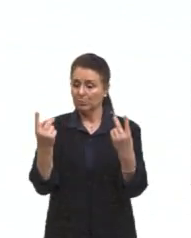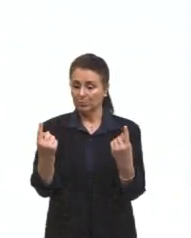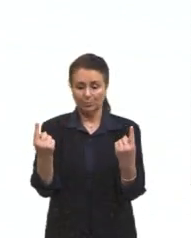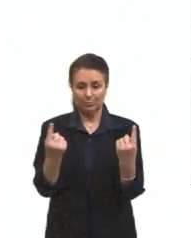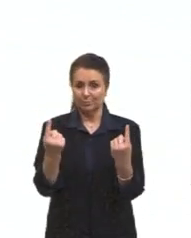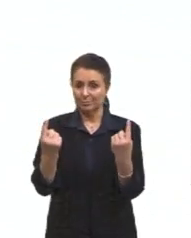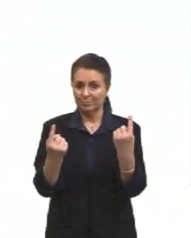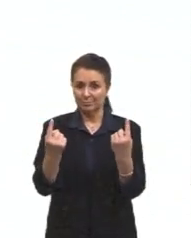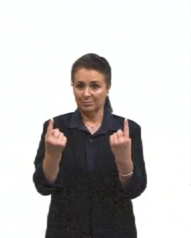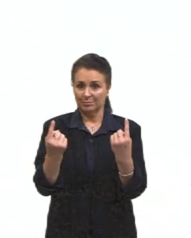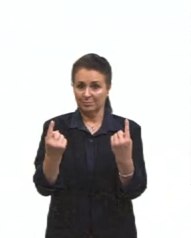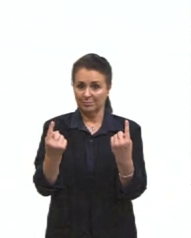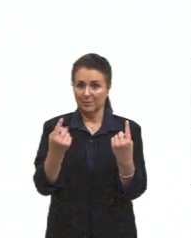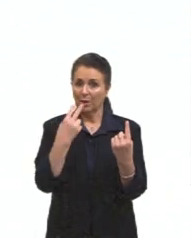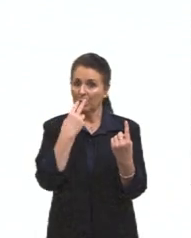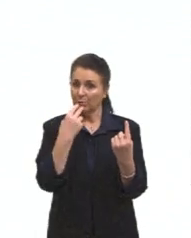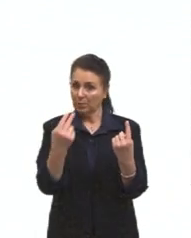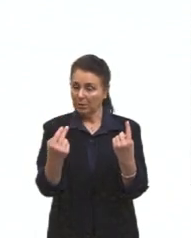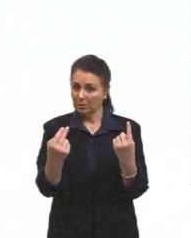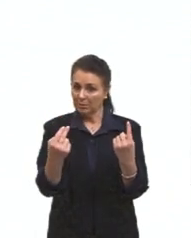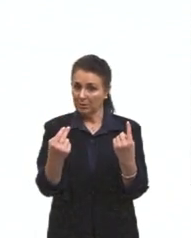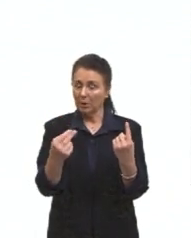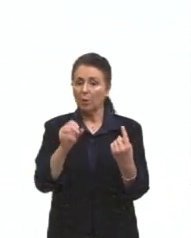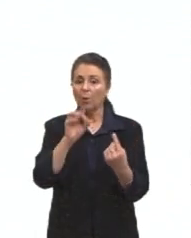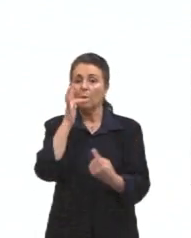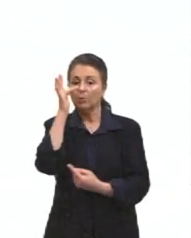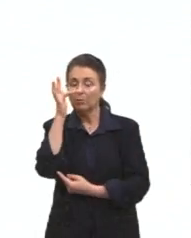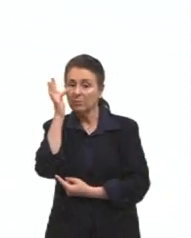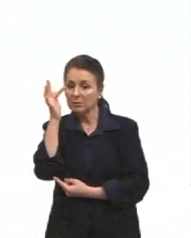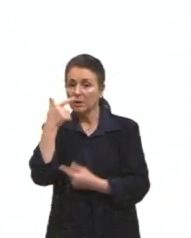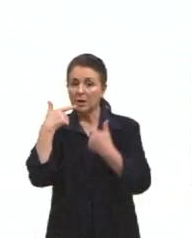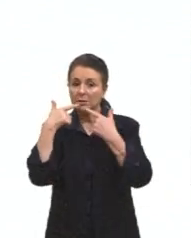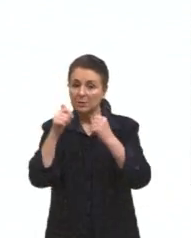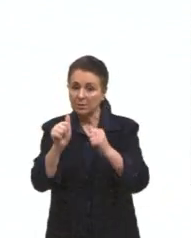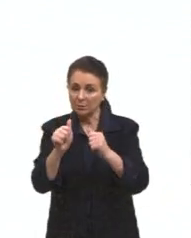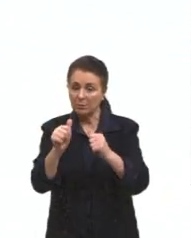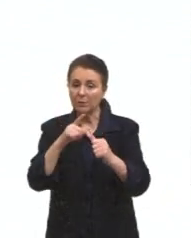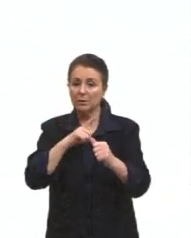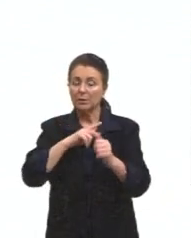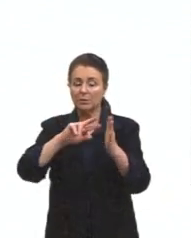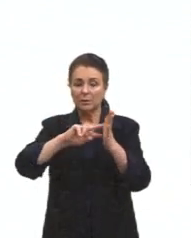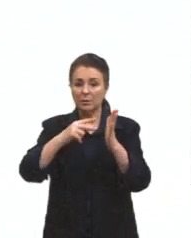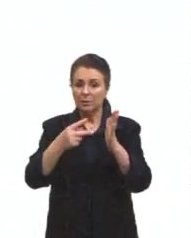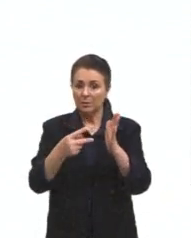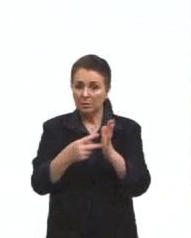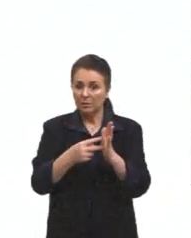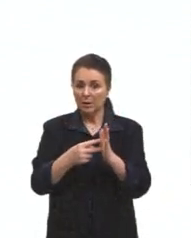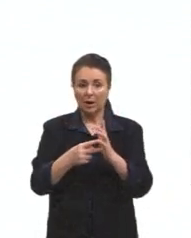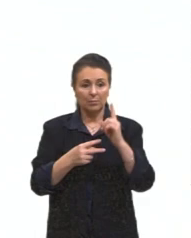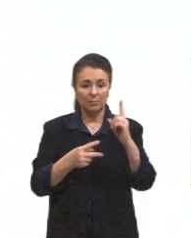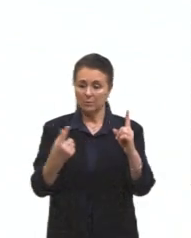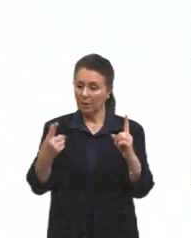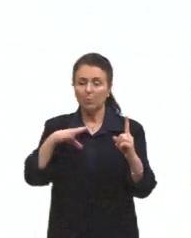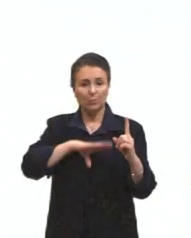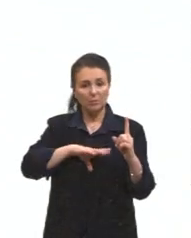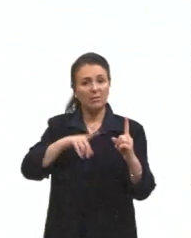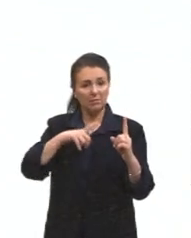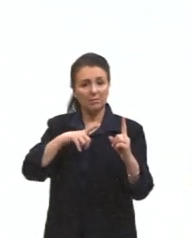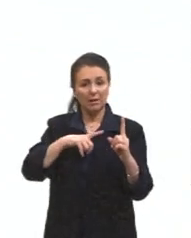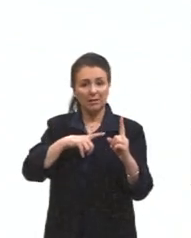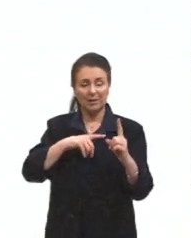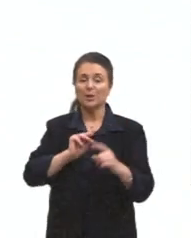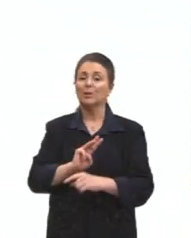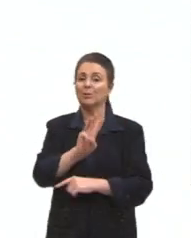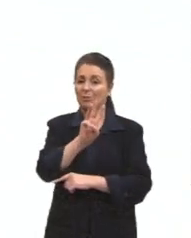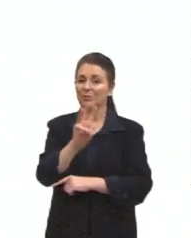é isso, na língua inglesa ou na língua francesa, mas a gente tem aqui um significado correspondente na língua portuguesa e tem ali nesse site disponível